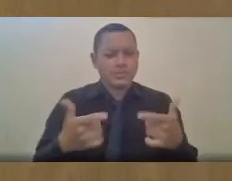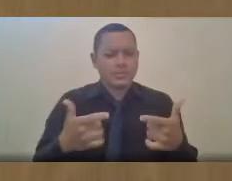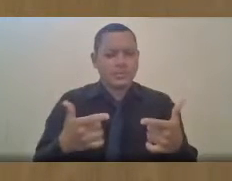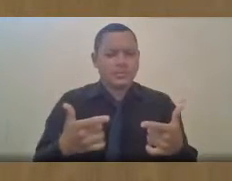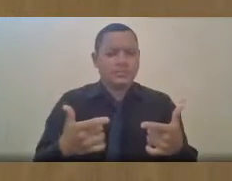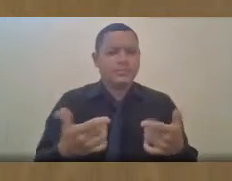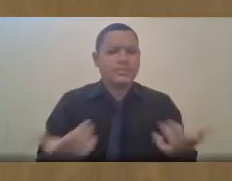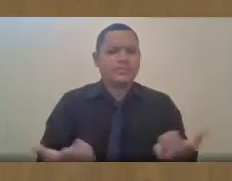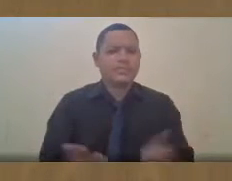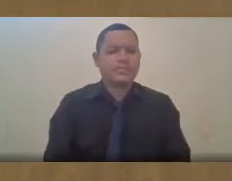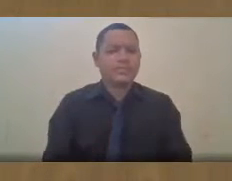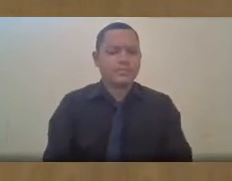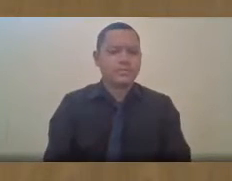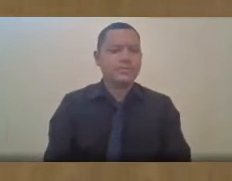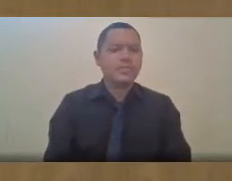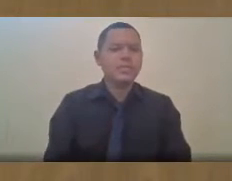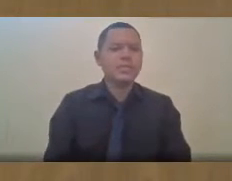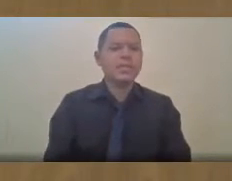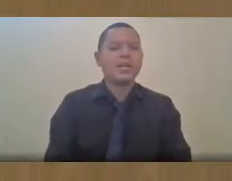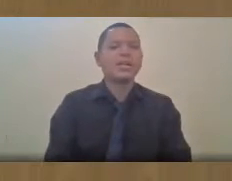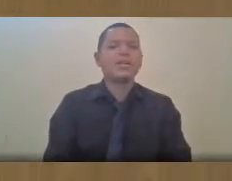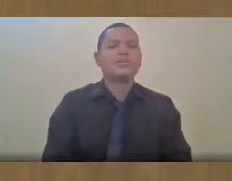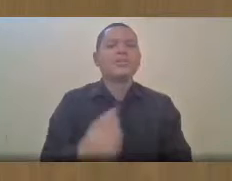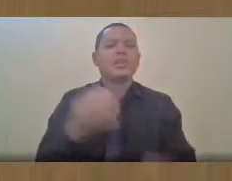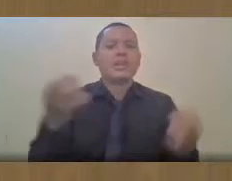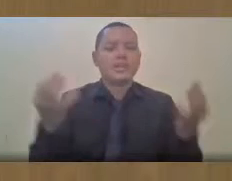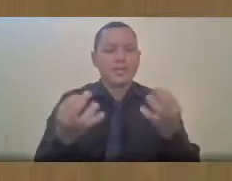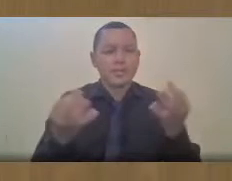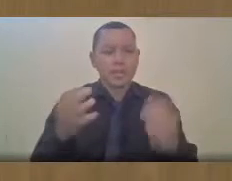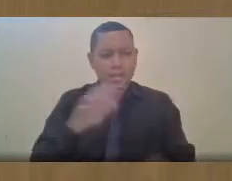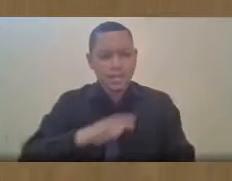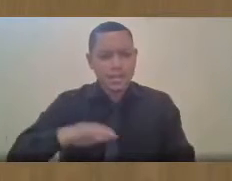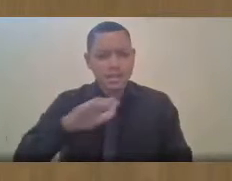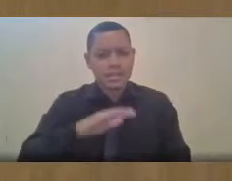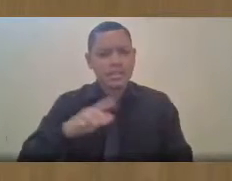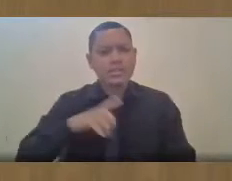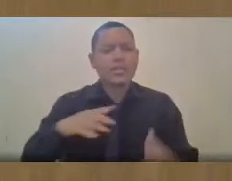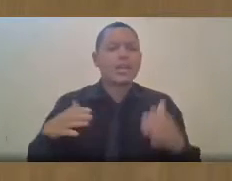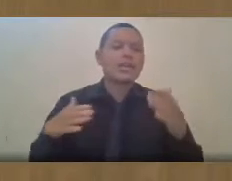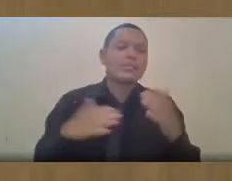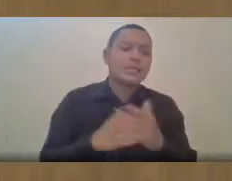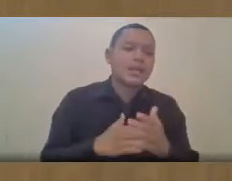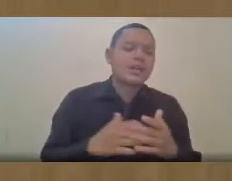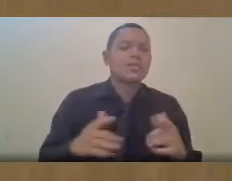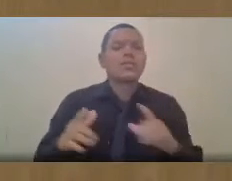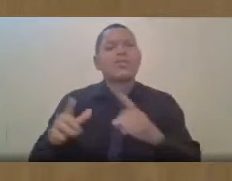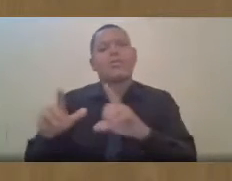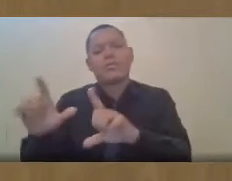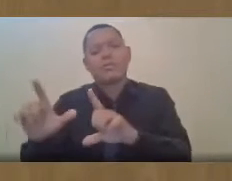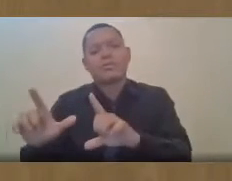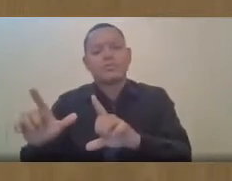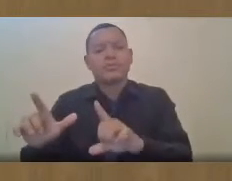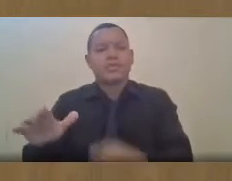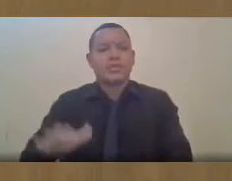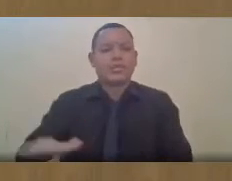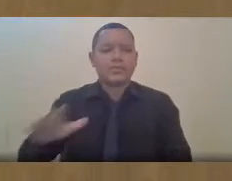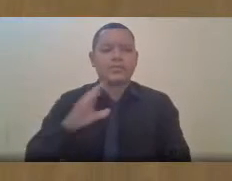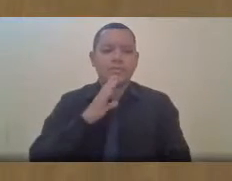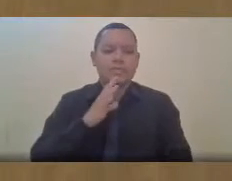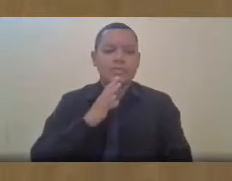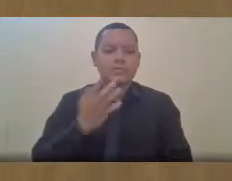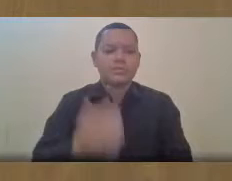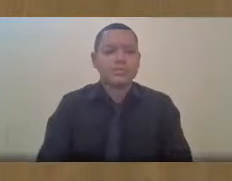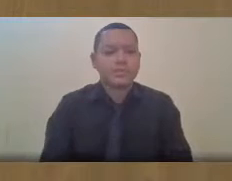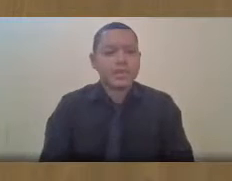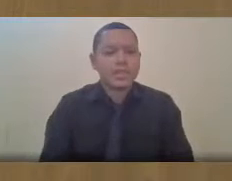perfeito. Você é perfeito numa área e é limitado em uma outra área. Inventaram